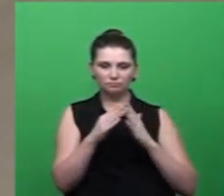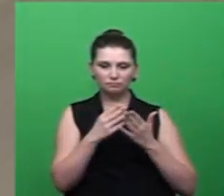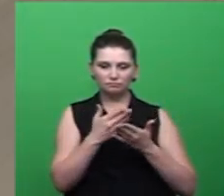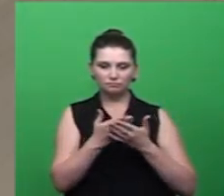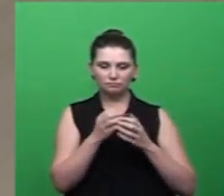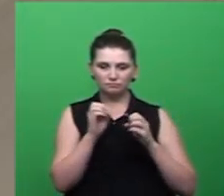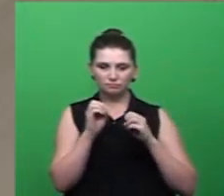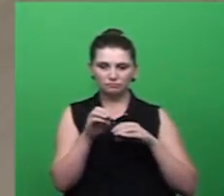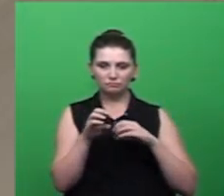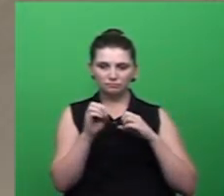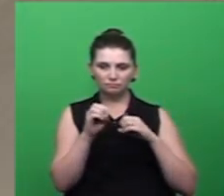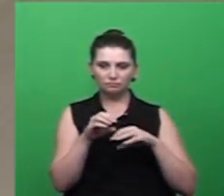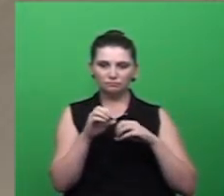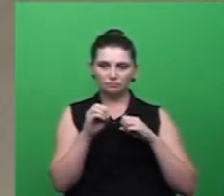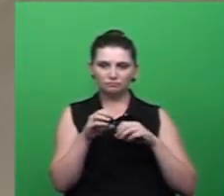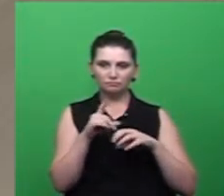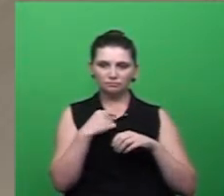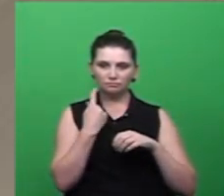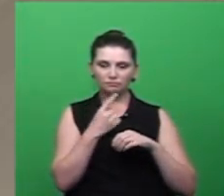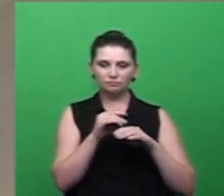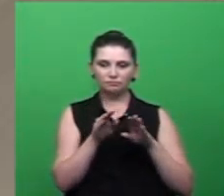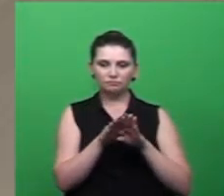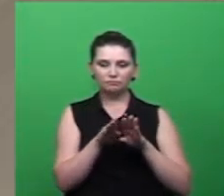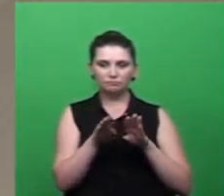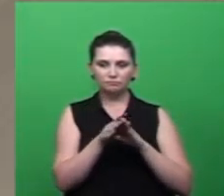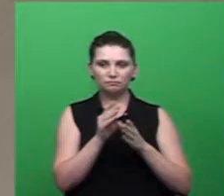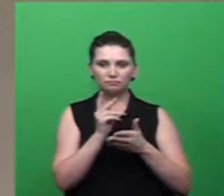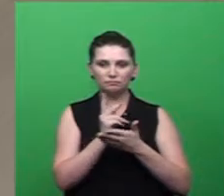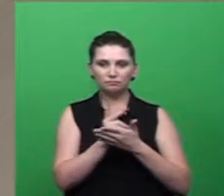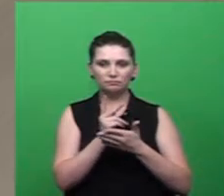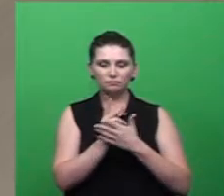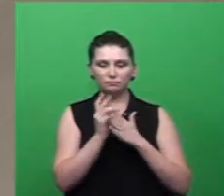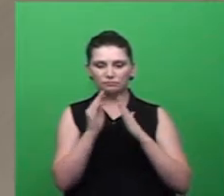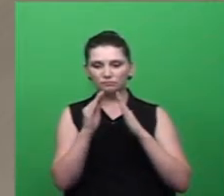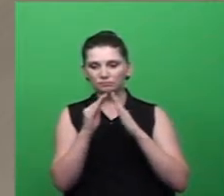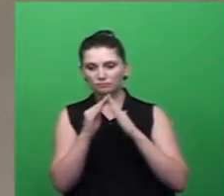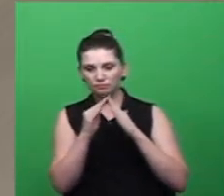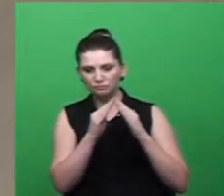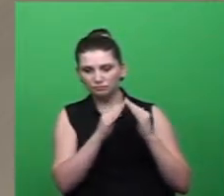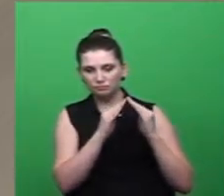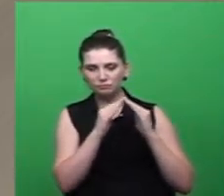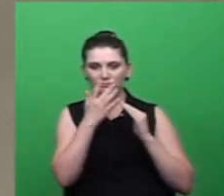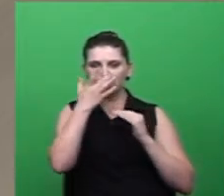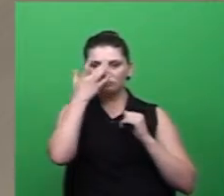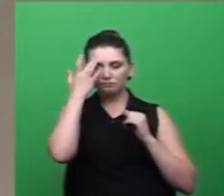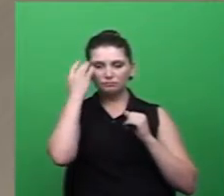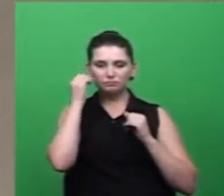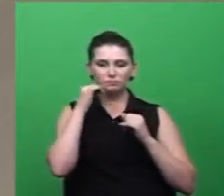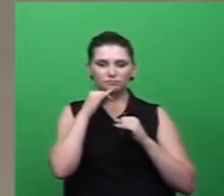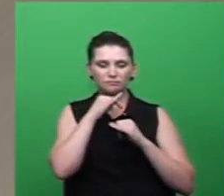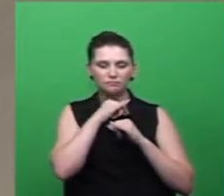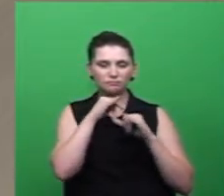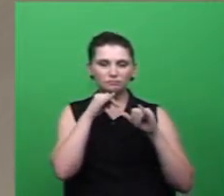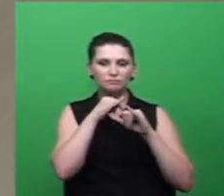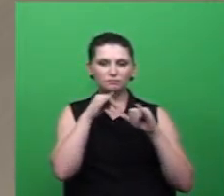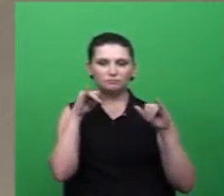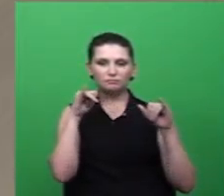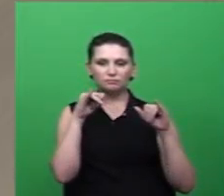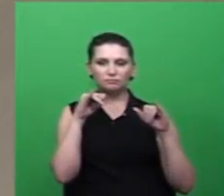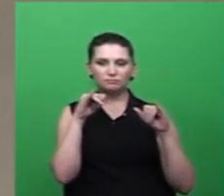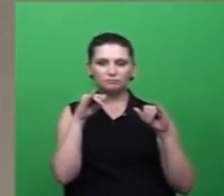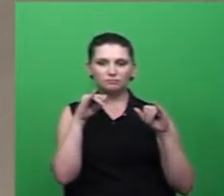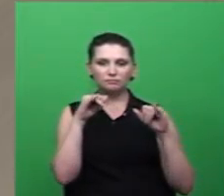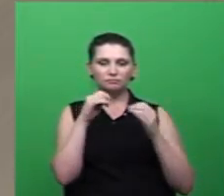além de estar diretamente relacionada à casa das pessoas. E a informação que é chegada nas escolas, ela já vem surtindo